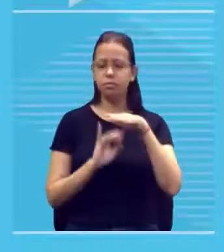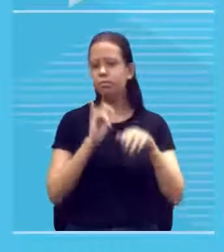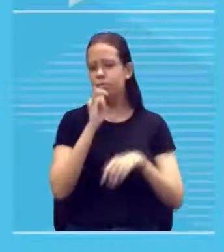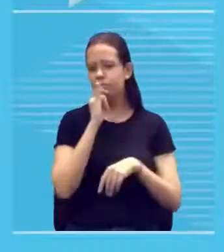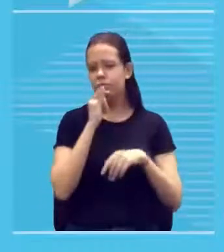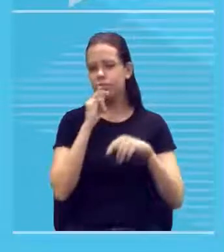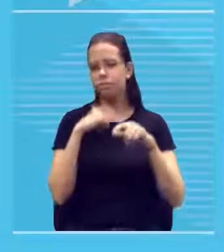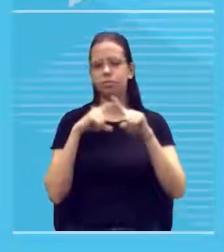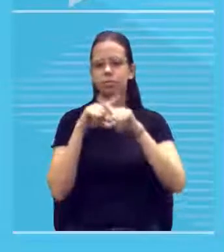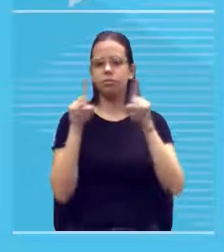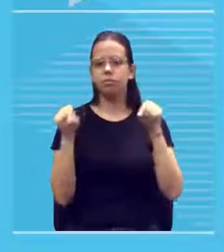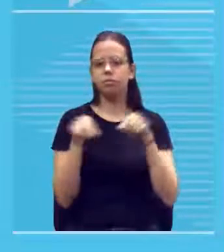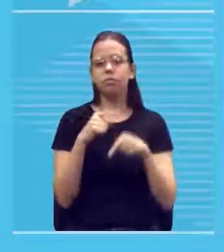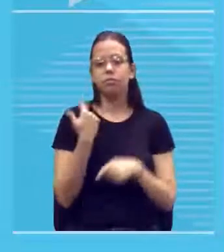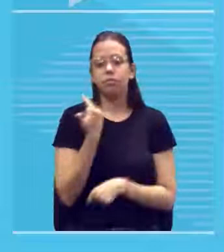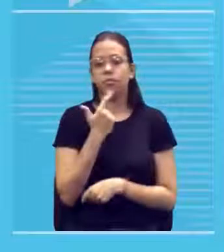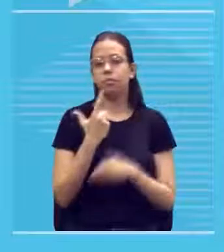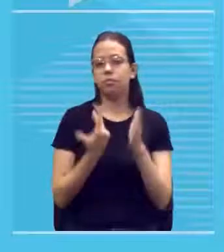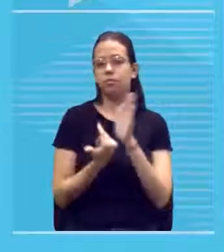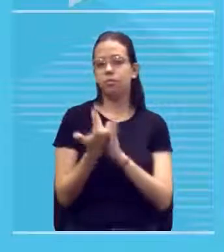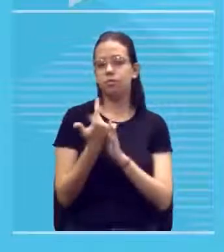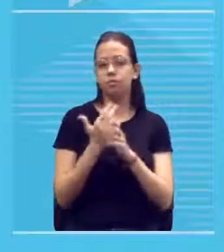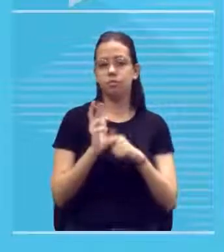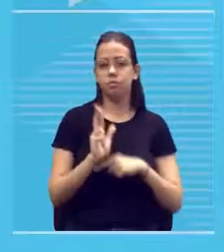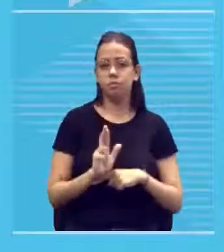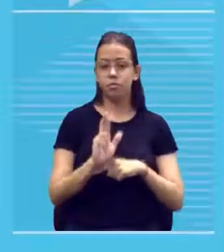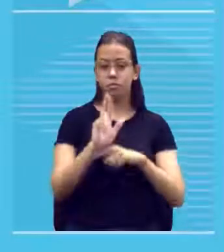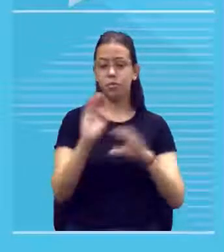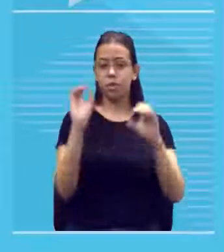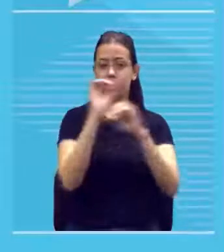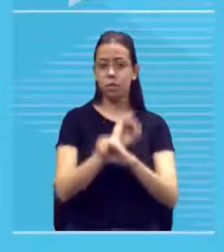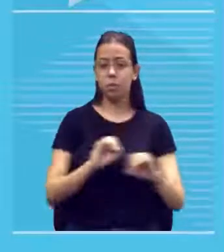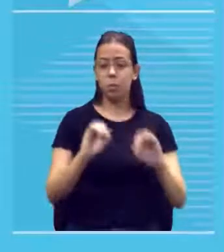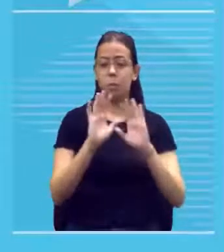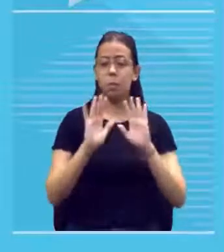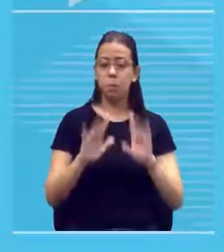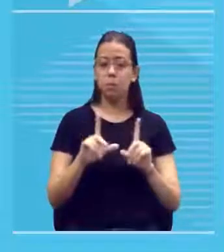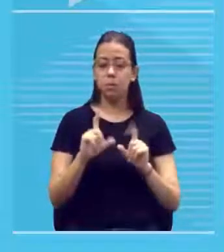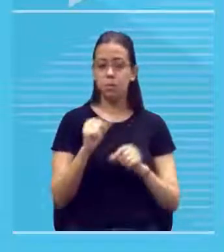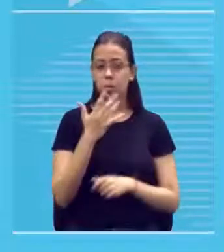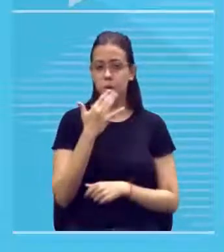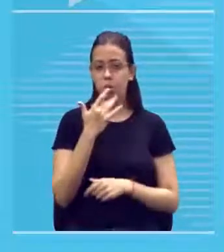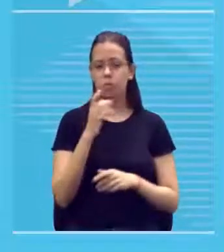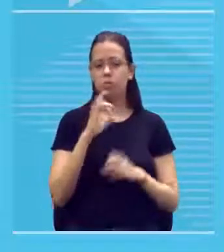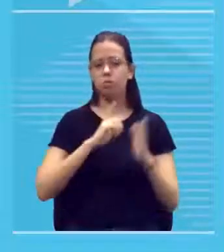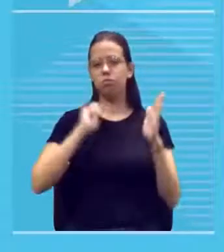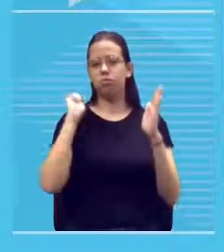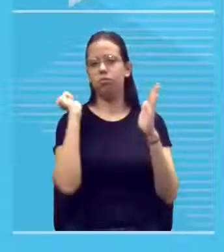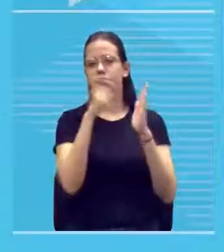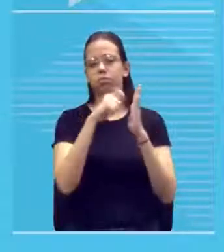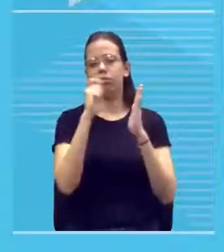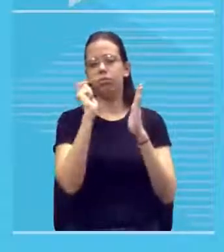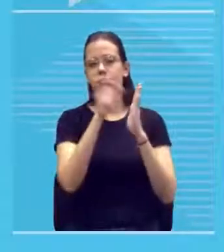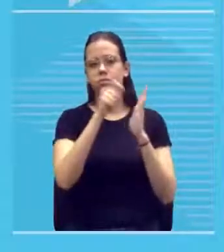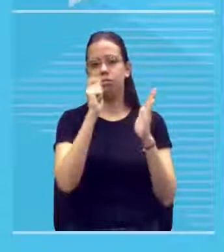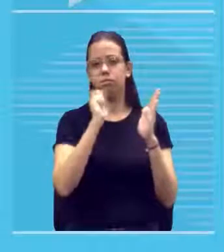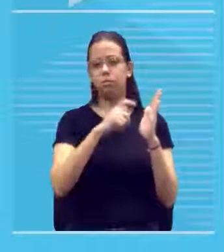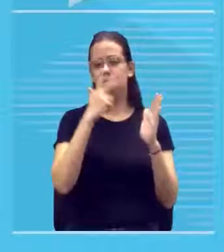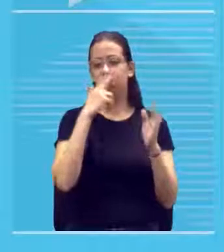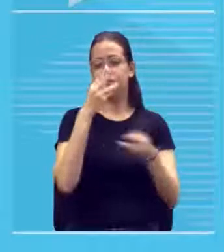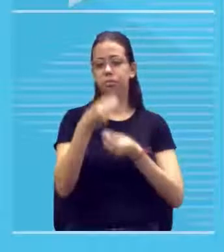quadros que não tem uma pintura figurativa mas as tintas são todas jogadas meio que desarrumadas